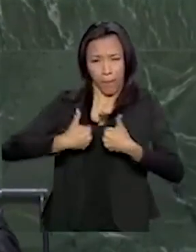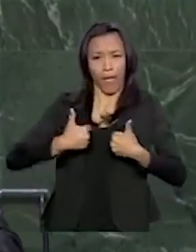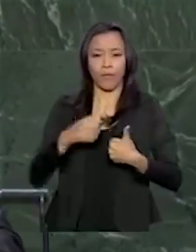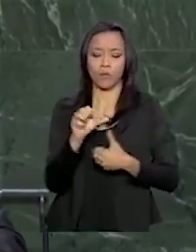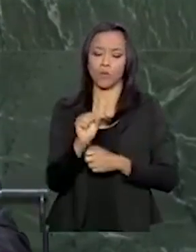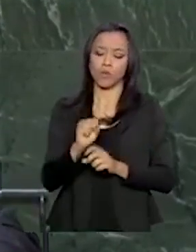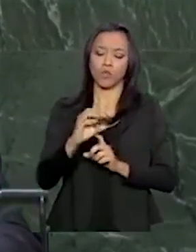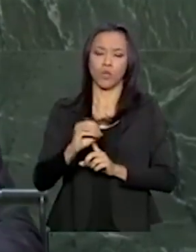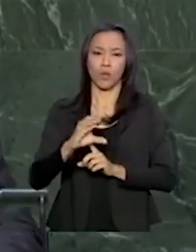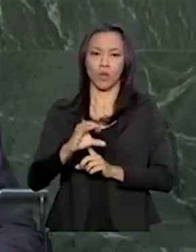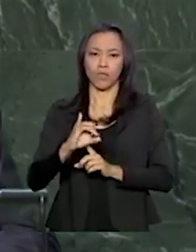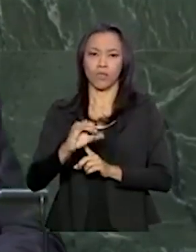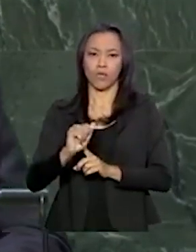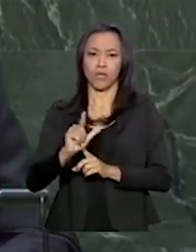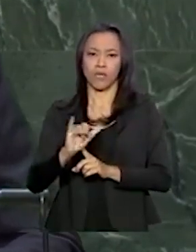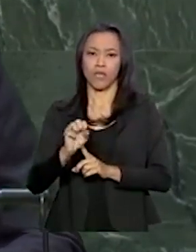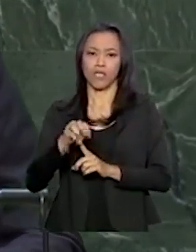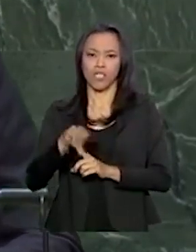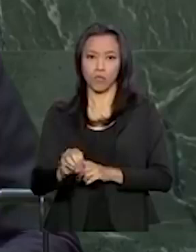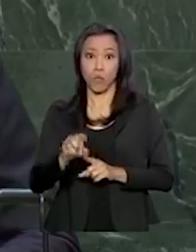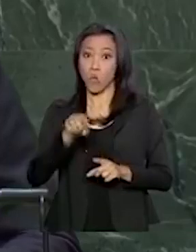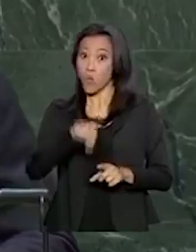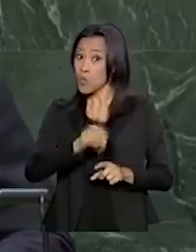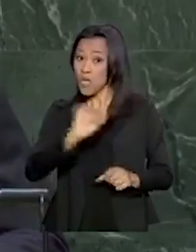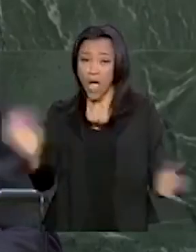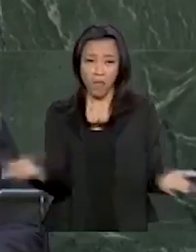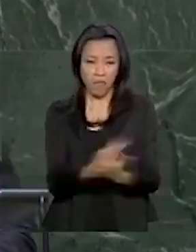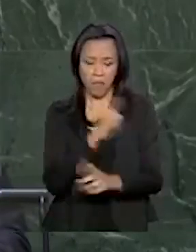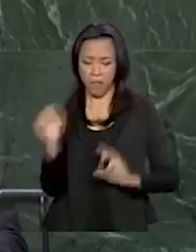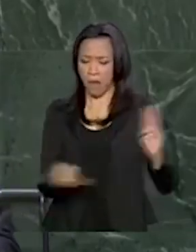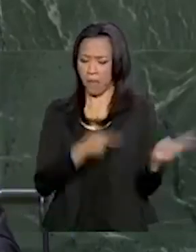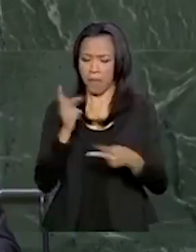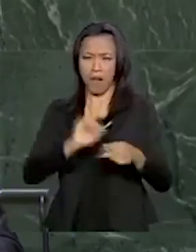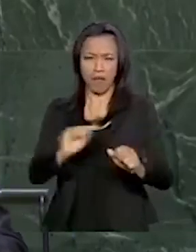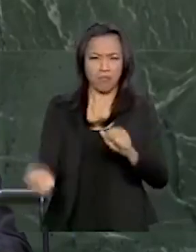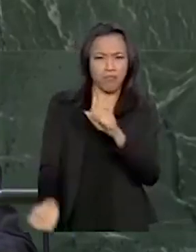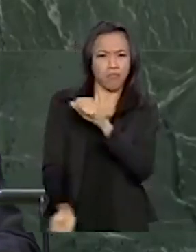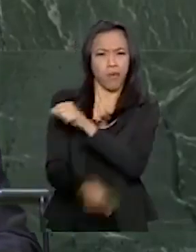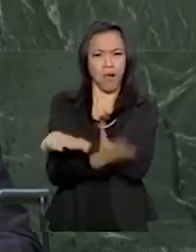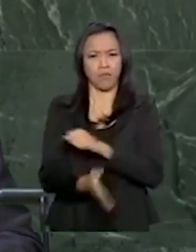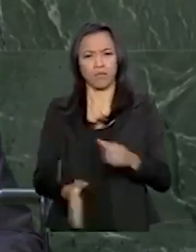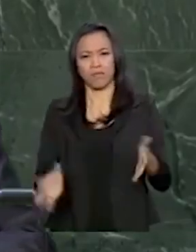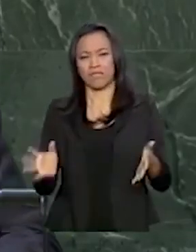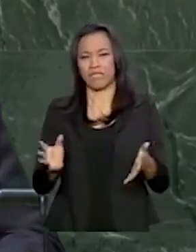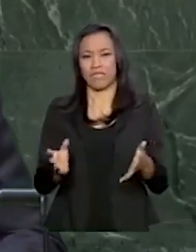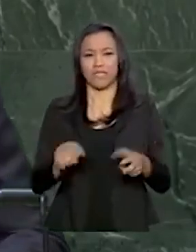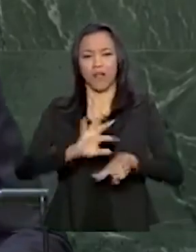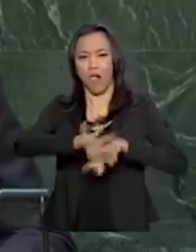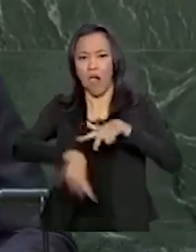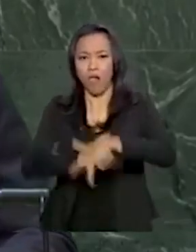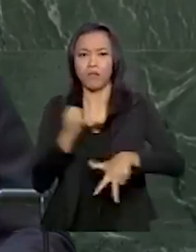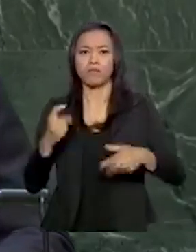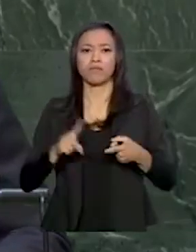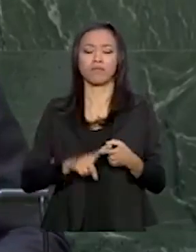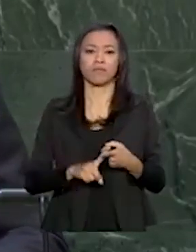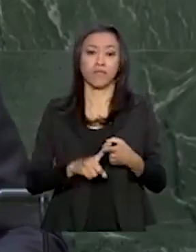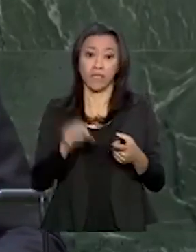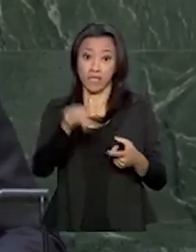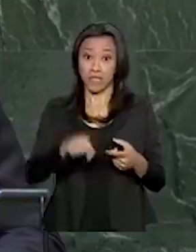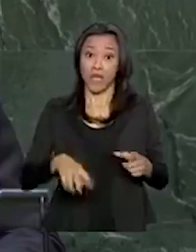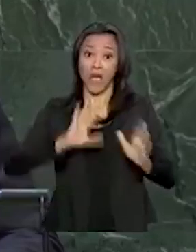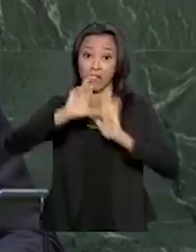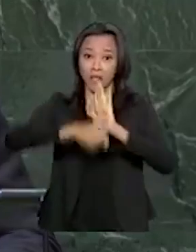colocou numa situação de corrupção generalizada, grave recessão econômica, altas